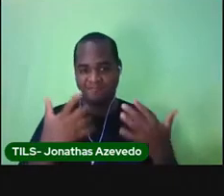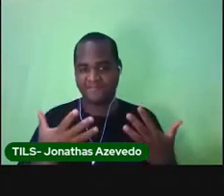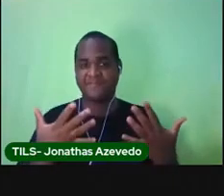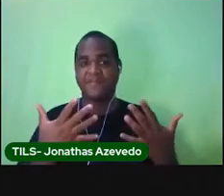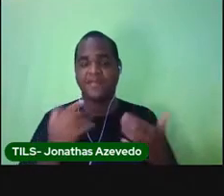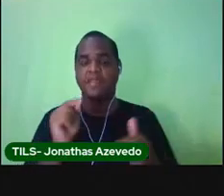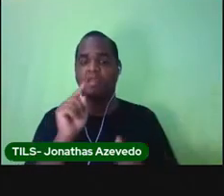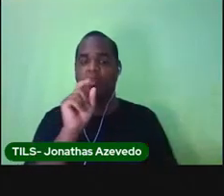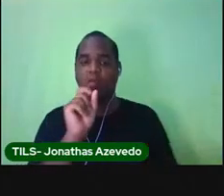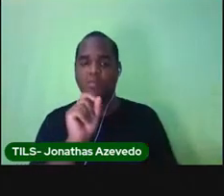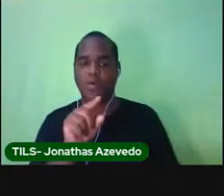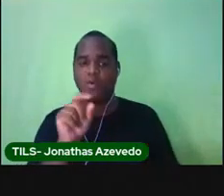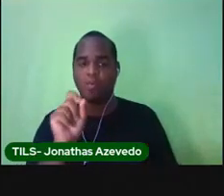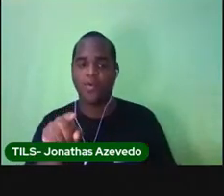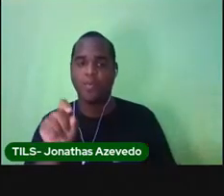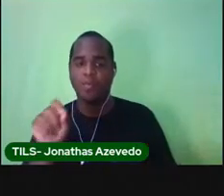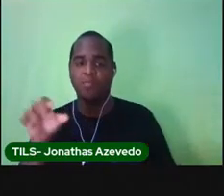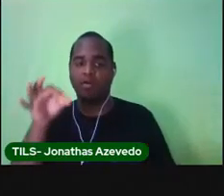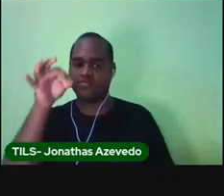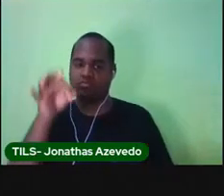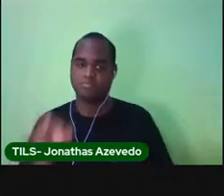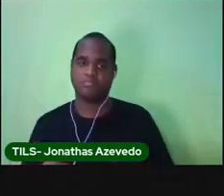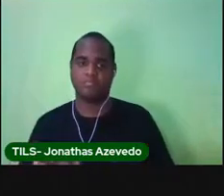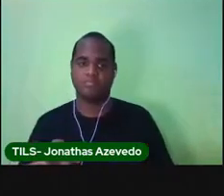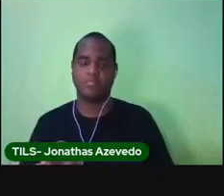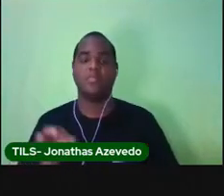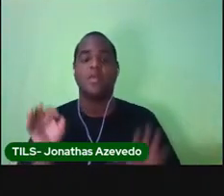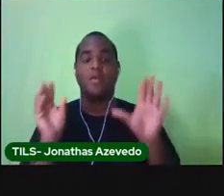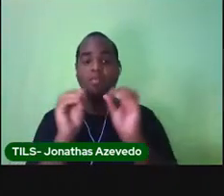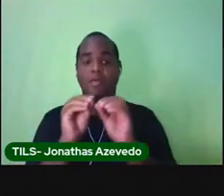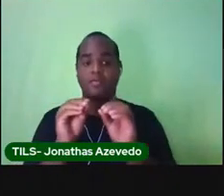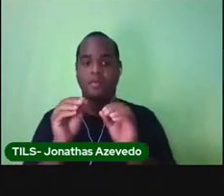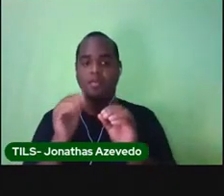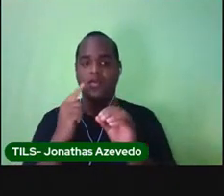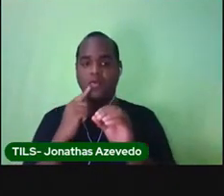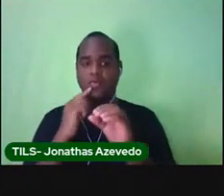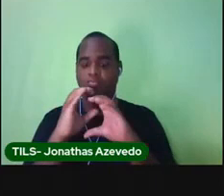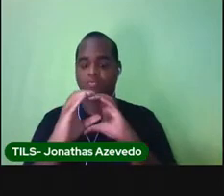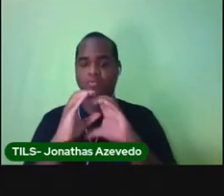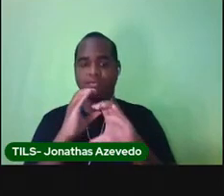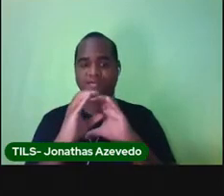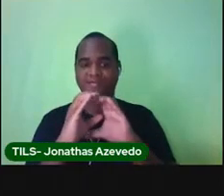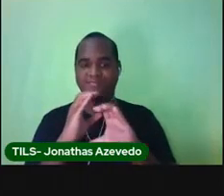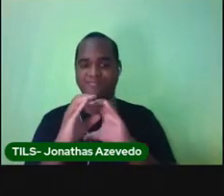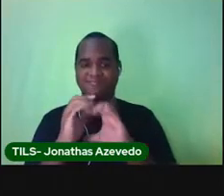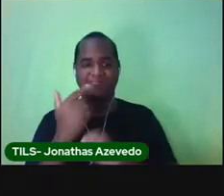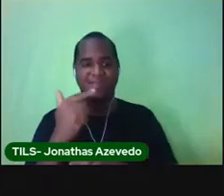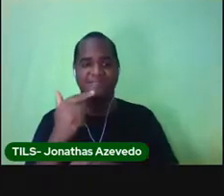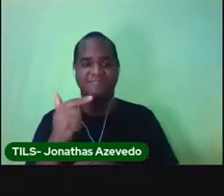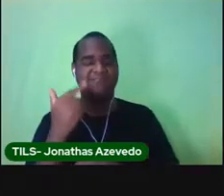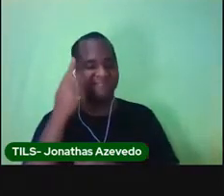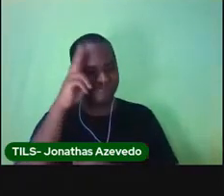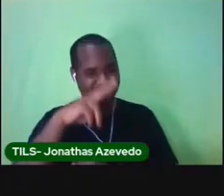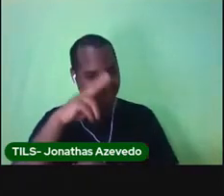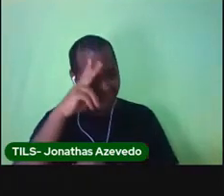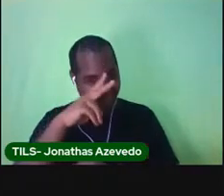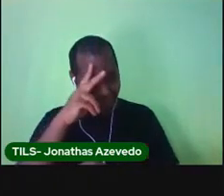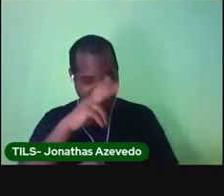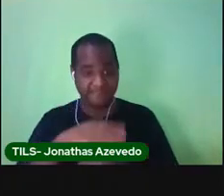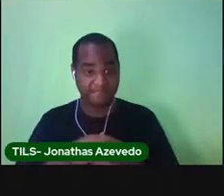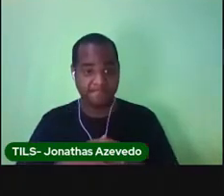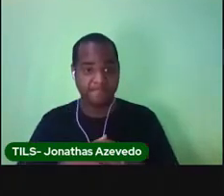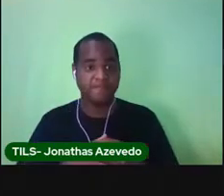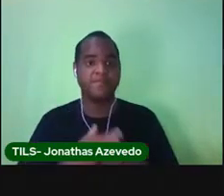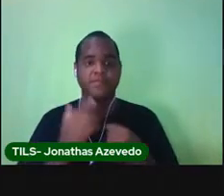pontos nos lugares certos, a gente não se comunica. Lembra? Muito bem. A